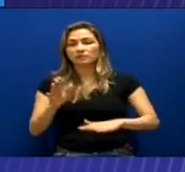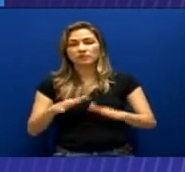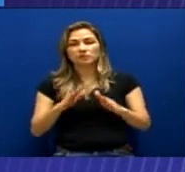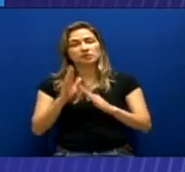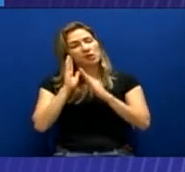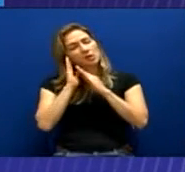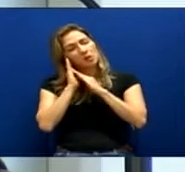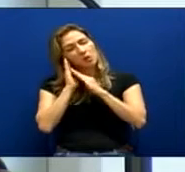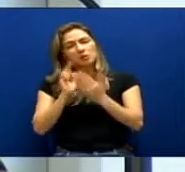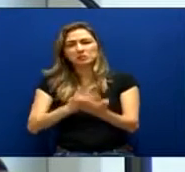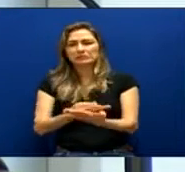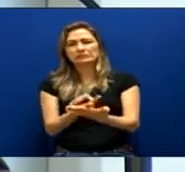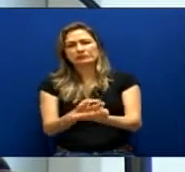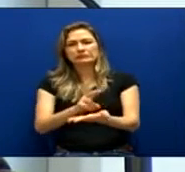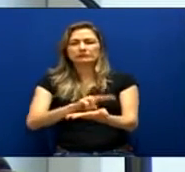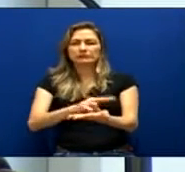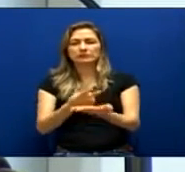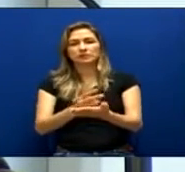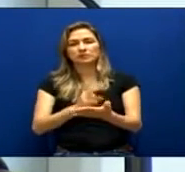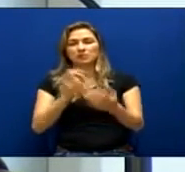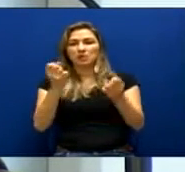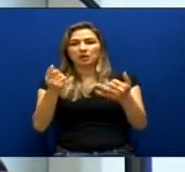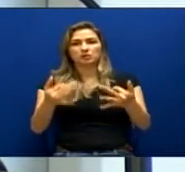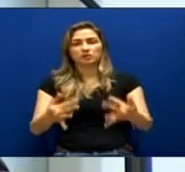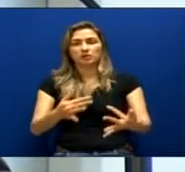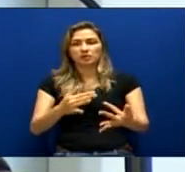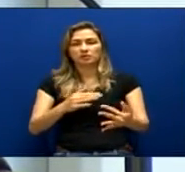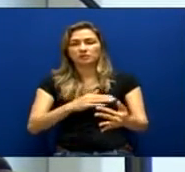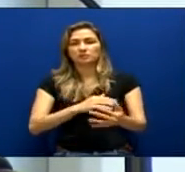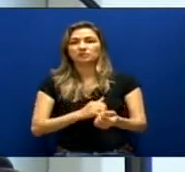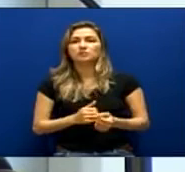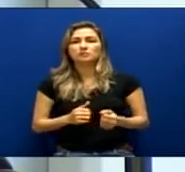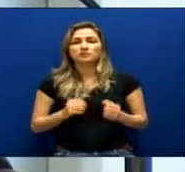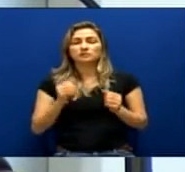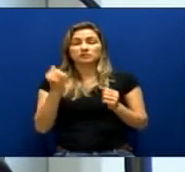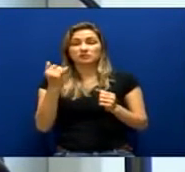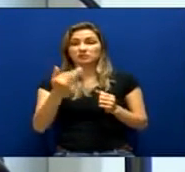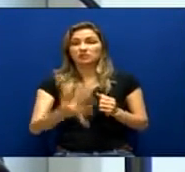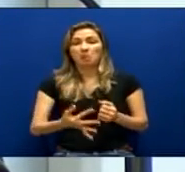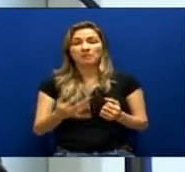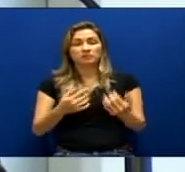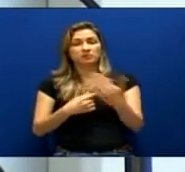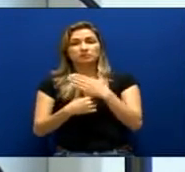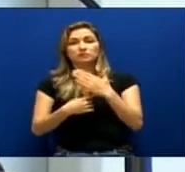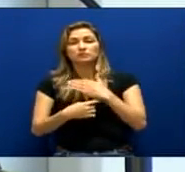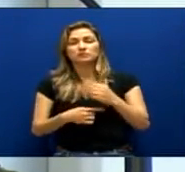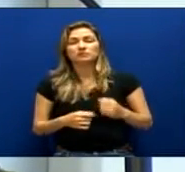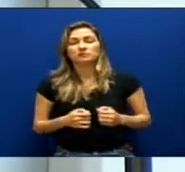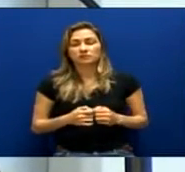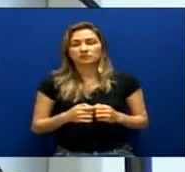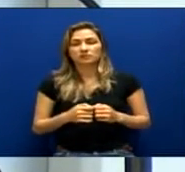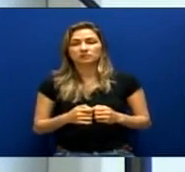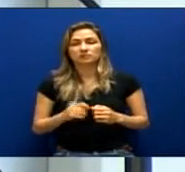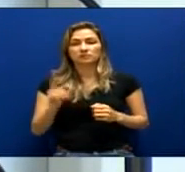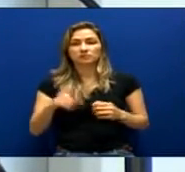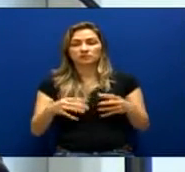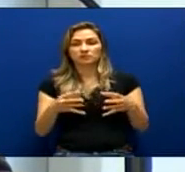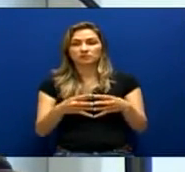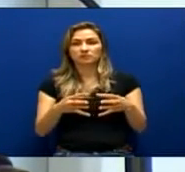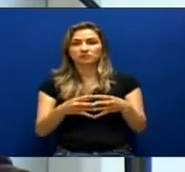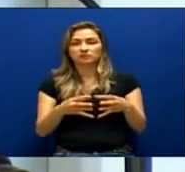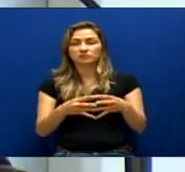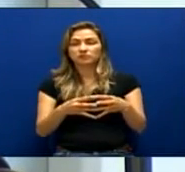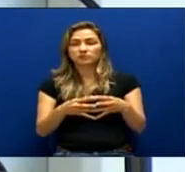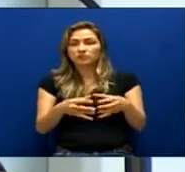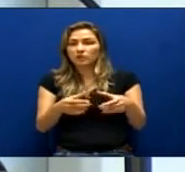Eu passo a noite inteira acudindo vítimas. A condição desse grupo de pessoas é pouca.